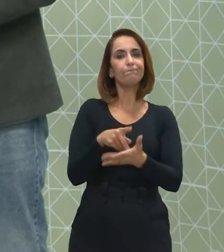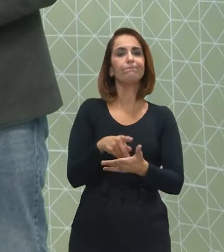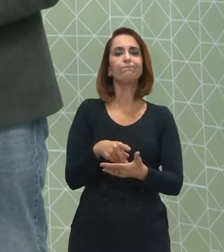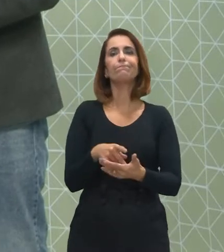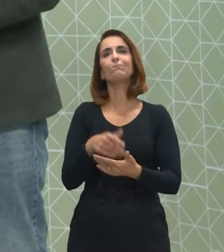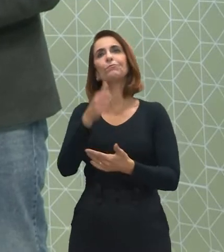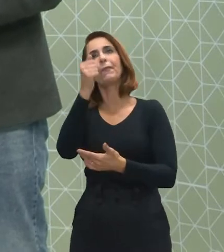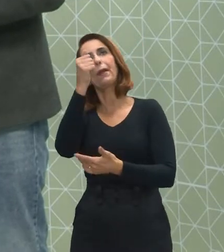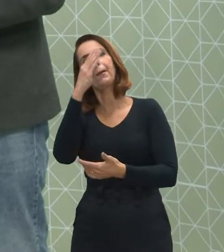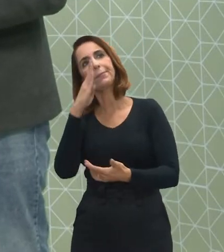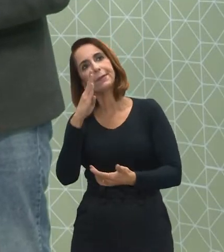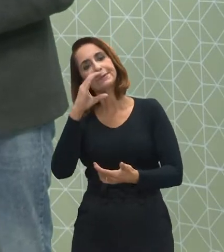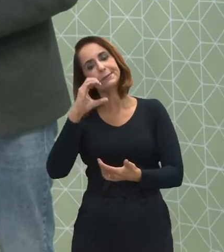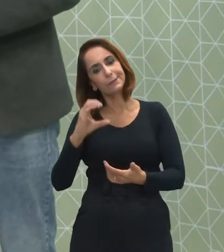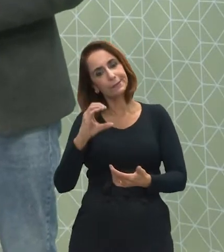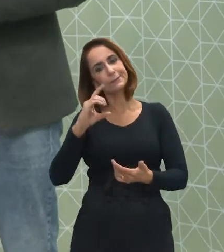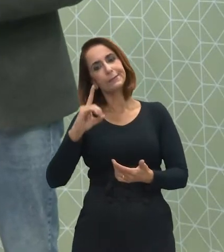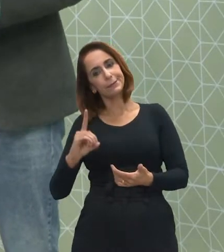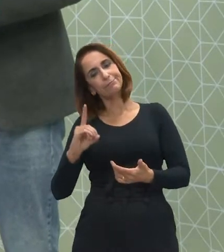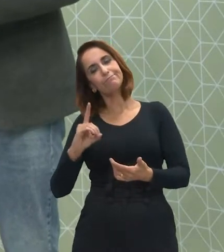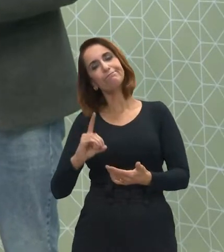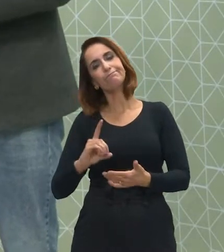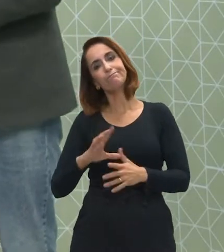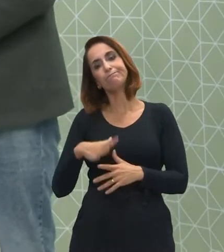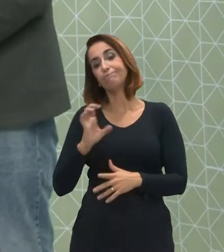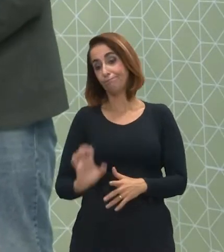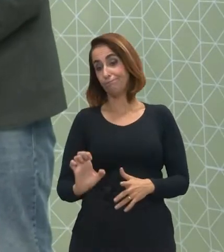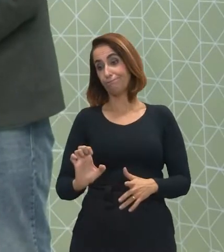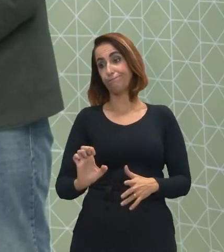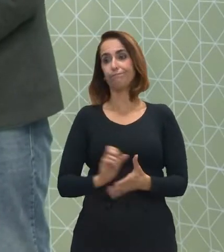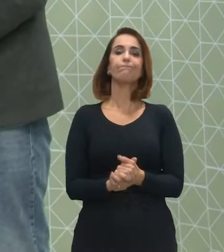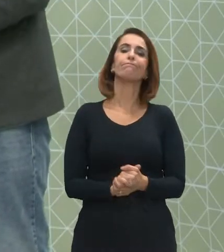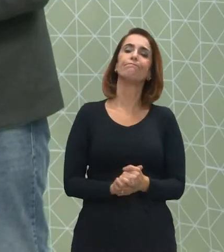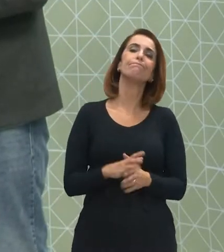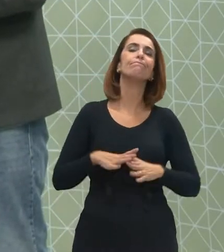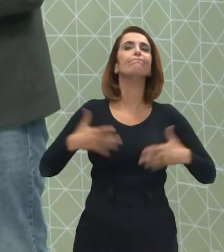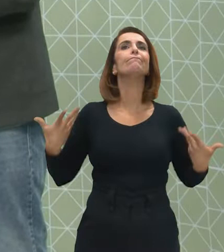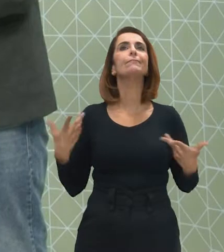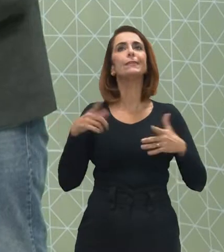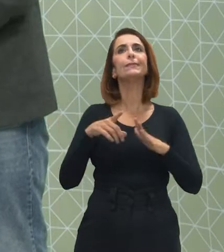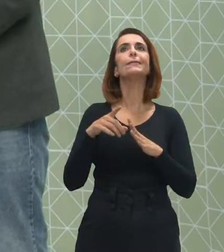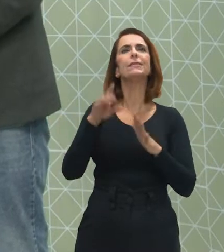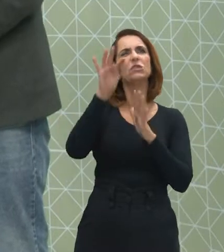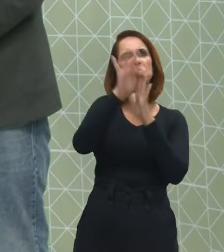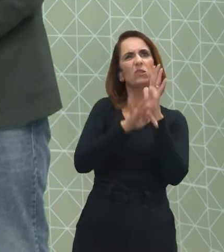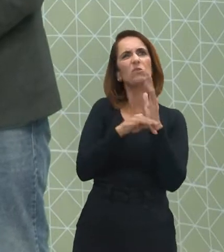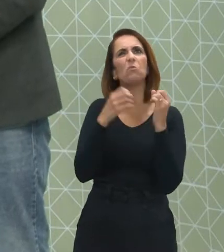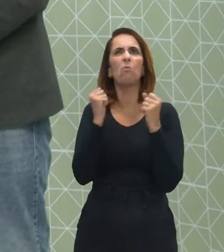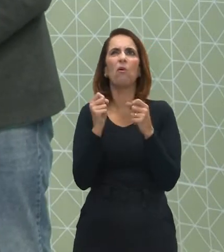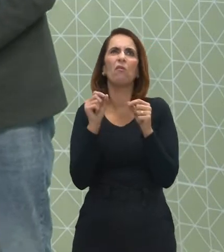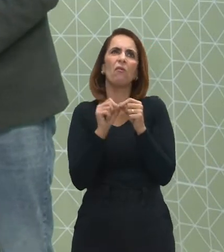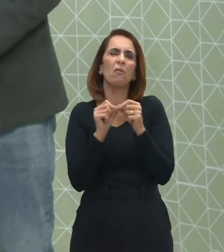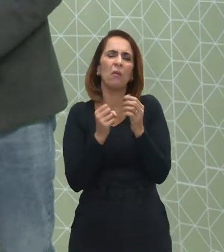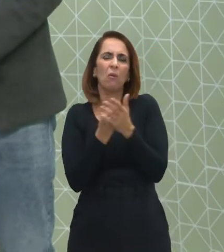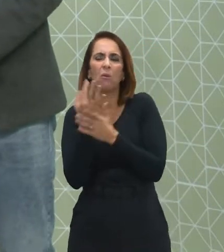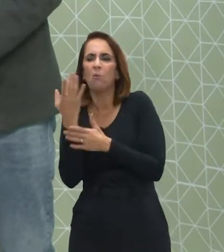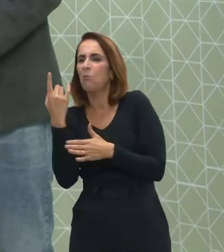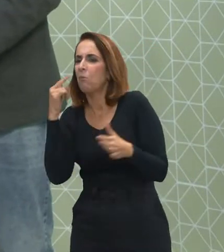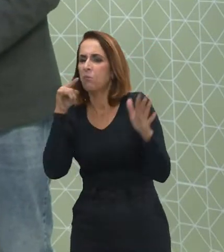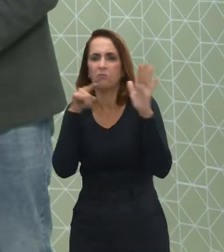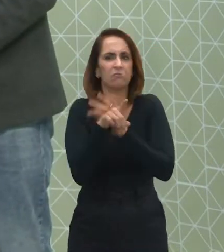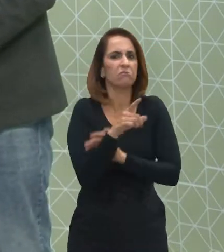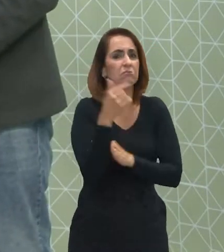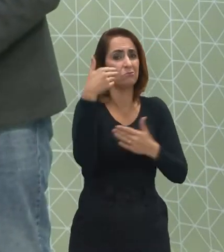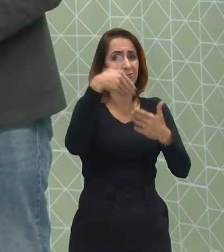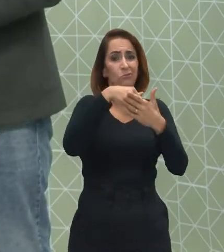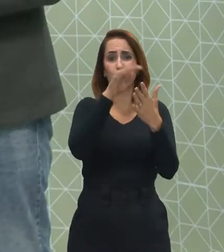vir lá A, B, C, D e E. Então, nesse texto, ele pode fazer alguns questionamentos para o texto,